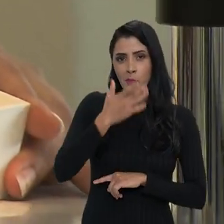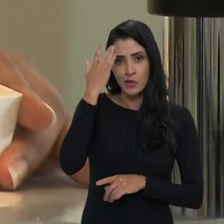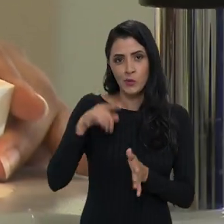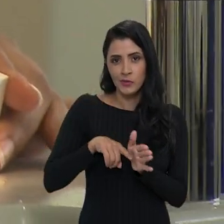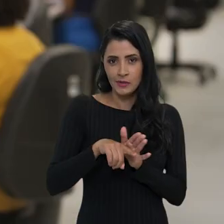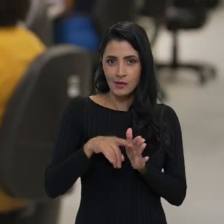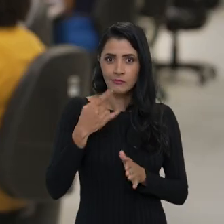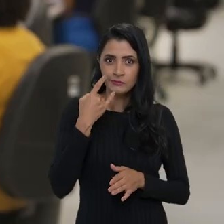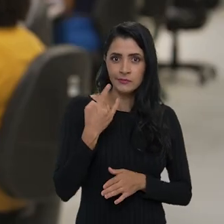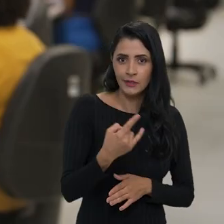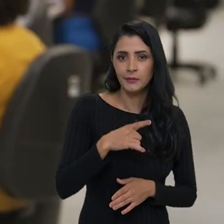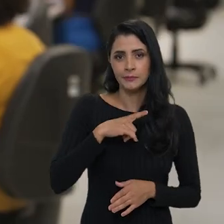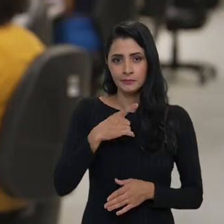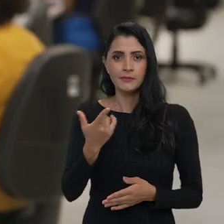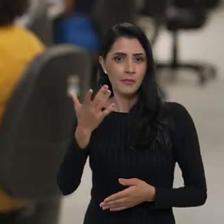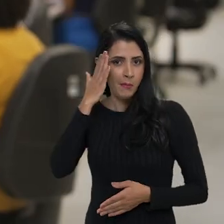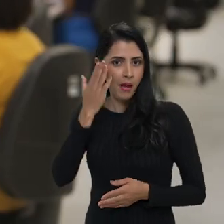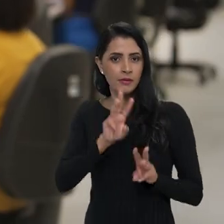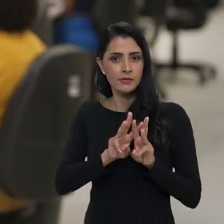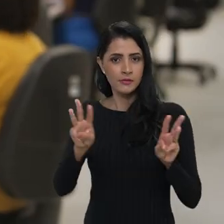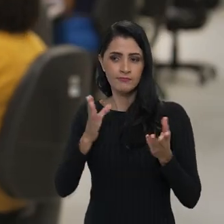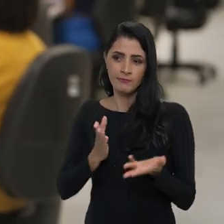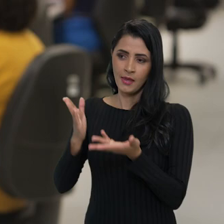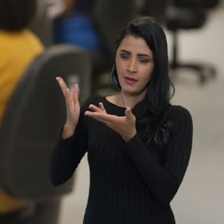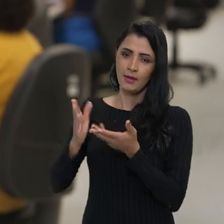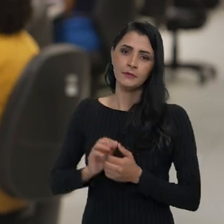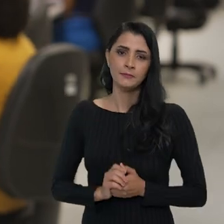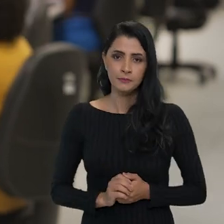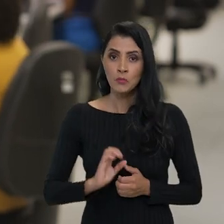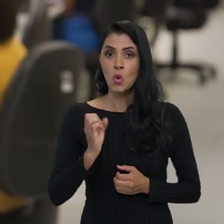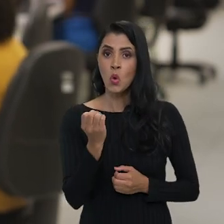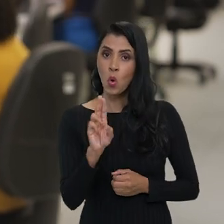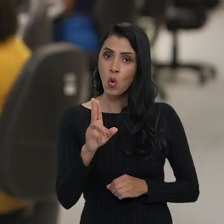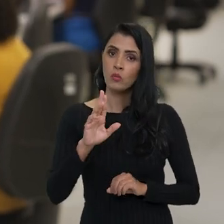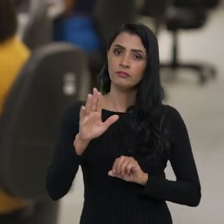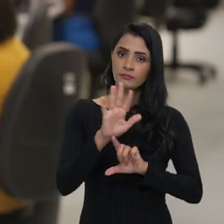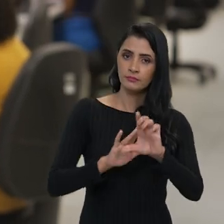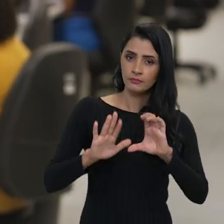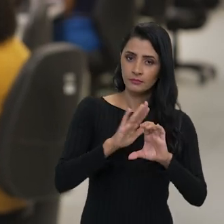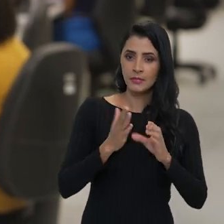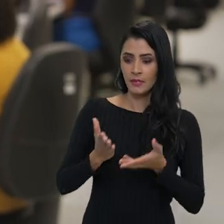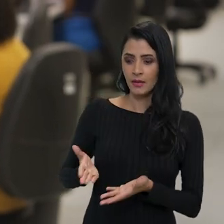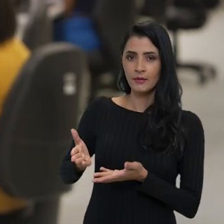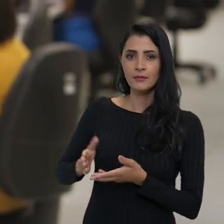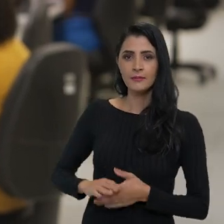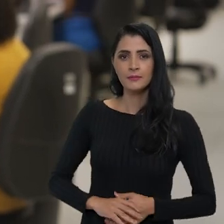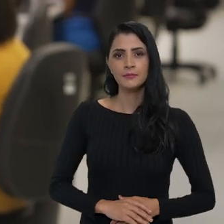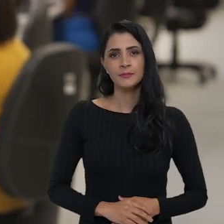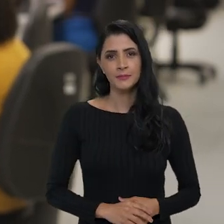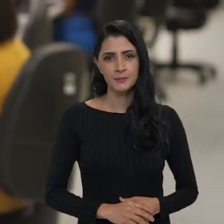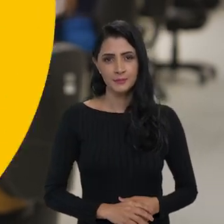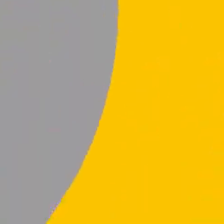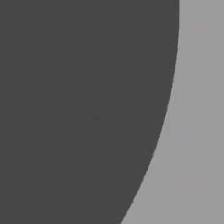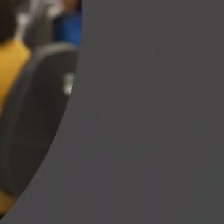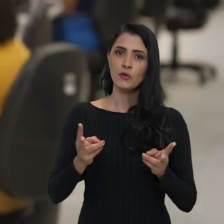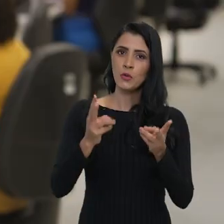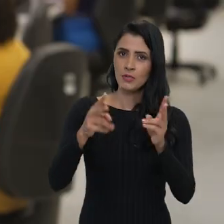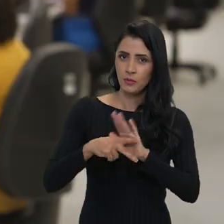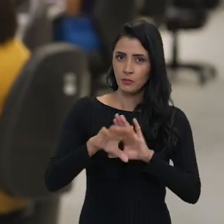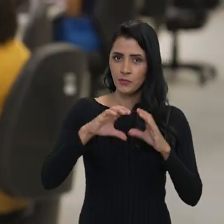pesquisadores. Para saber mais, acesse gov.br barra CAPES ou o QR Code que aparece aqui na tela.